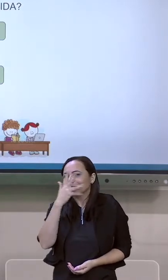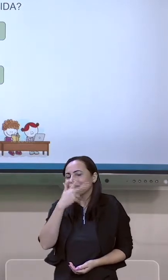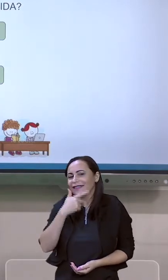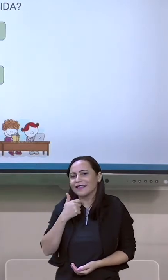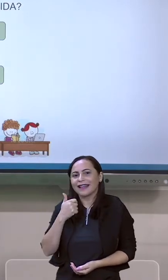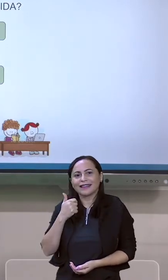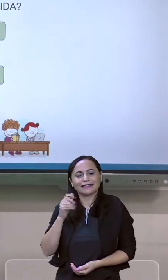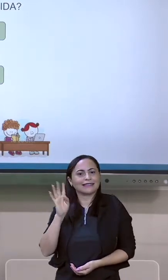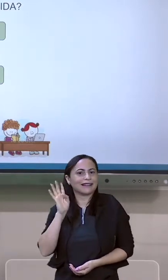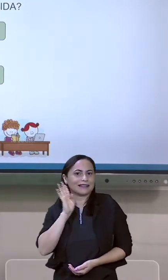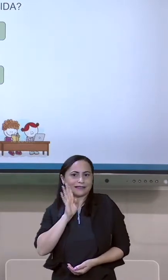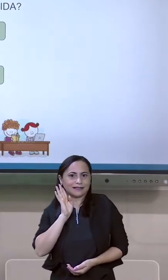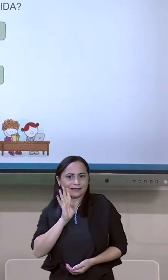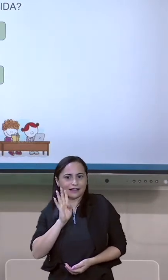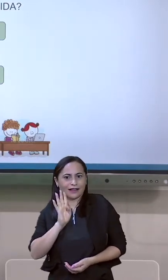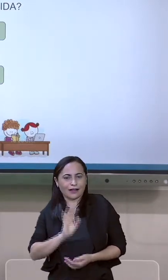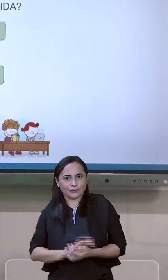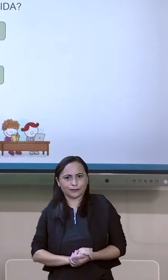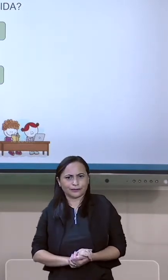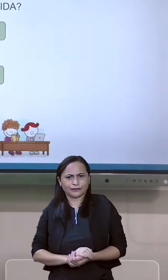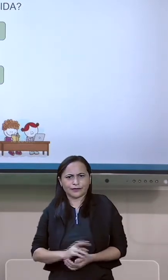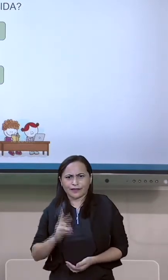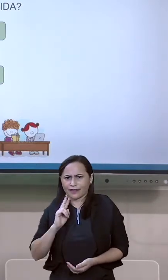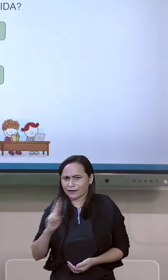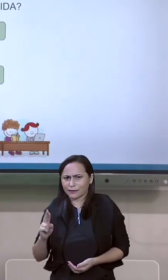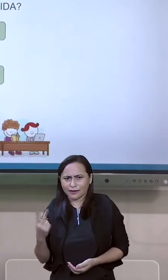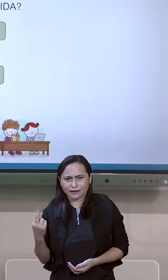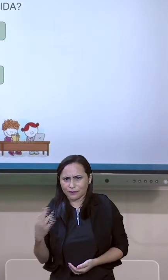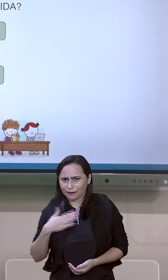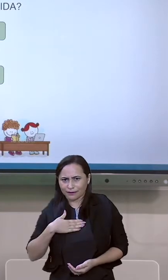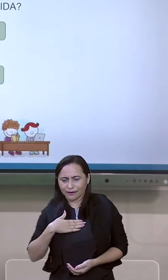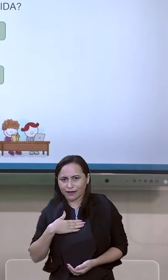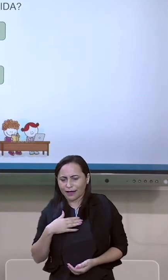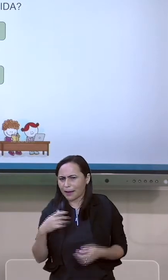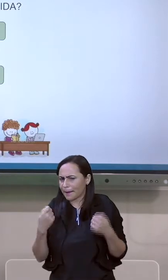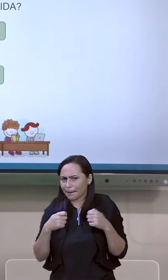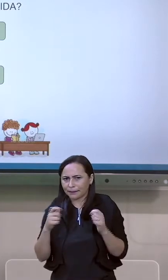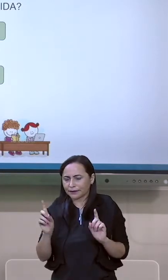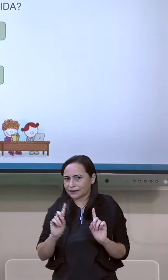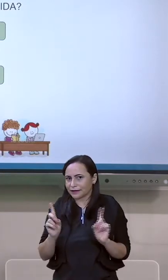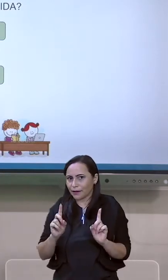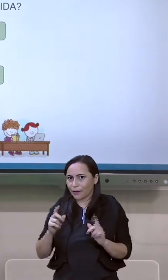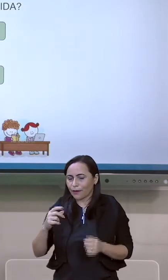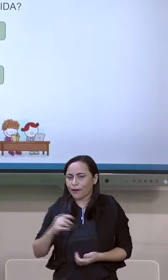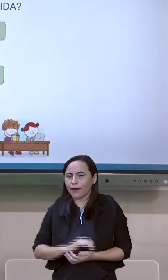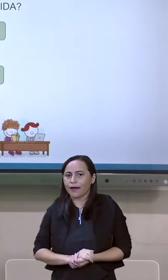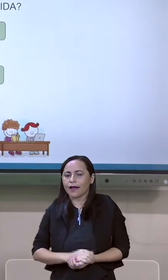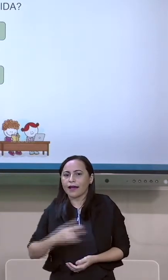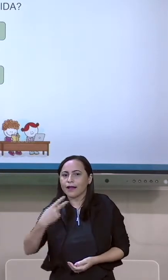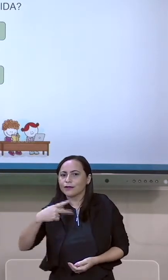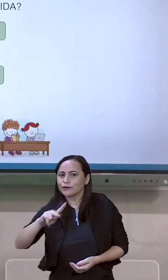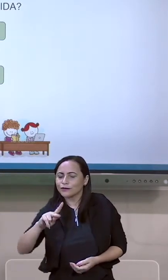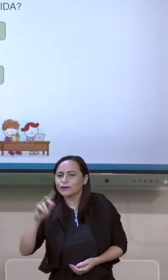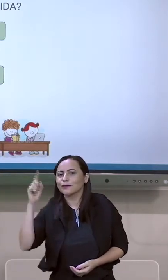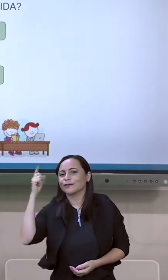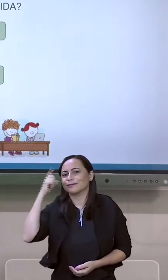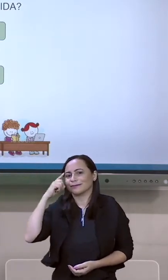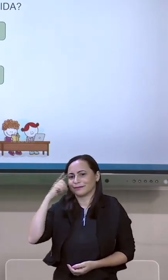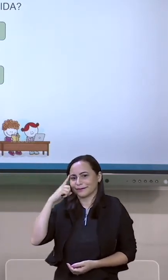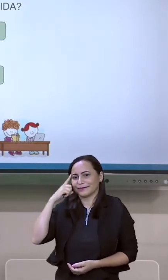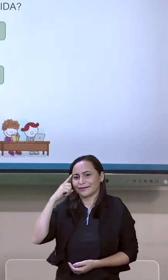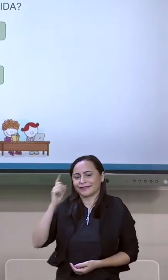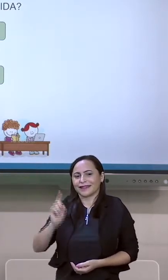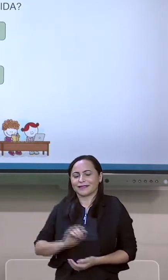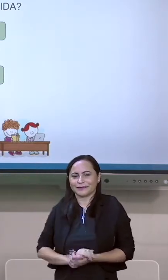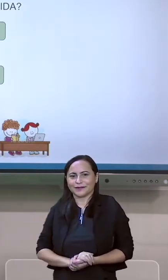bacana. Precisa ser a mesma resposta que a minha? Não. Ser uma resposta do que você achou. Agora sim é